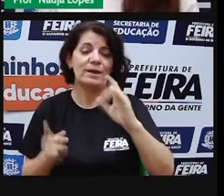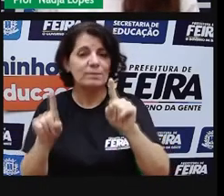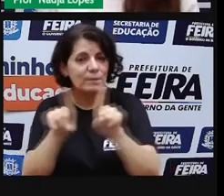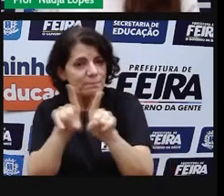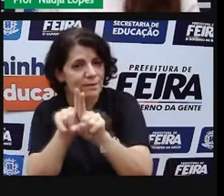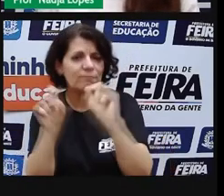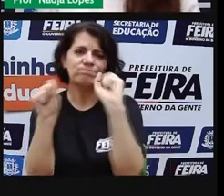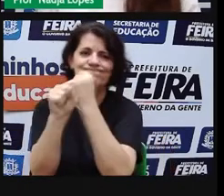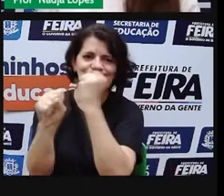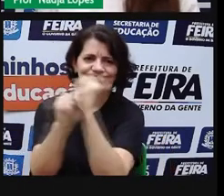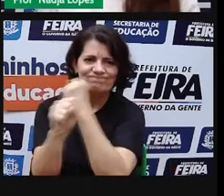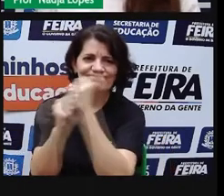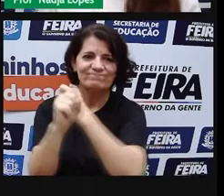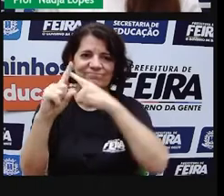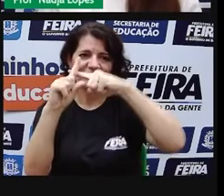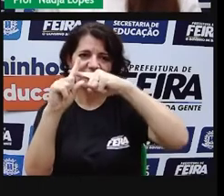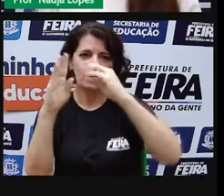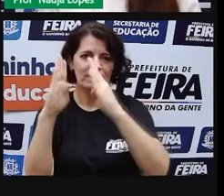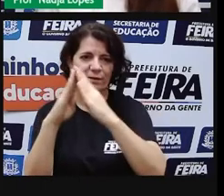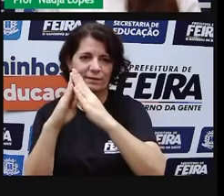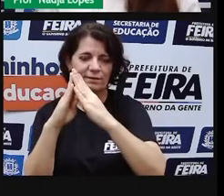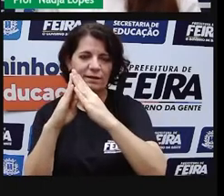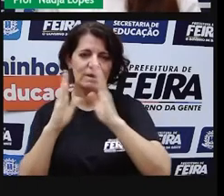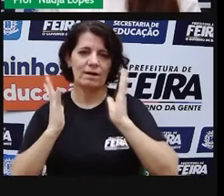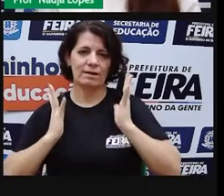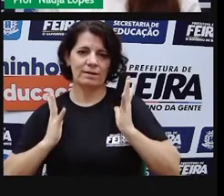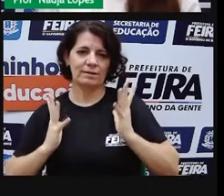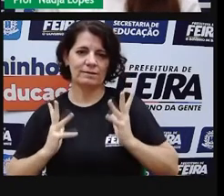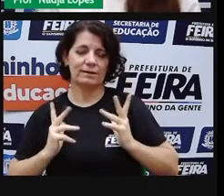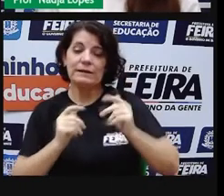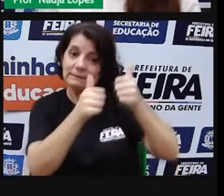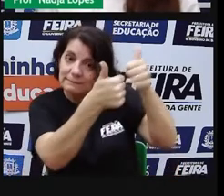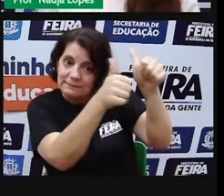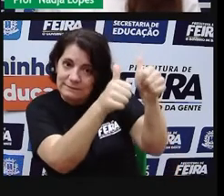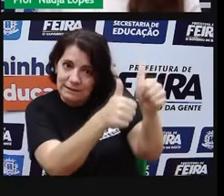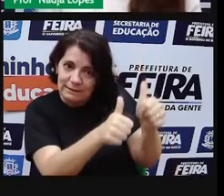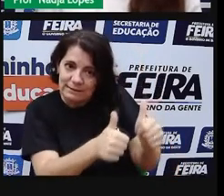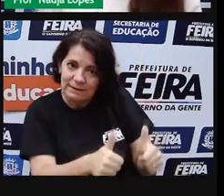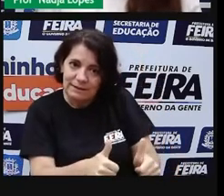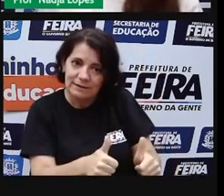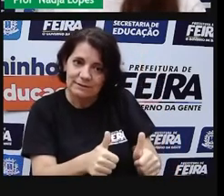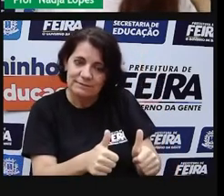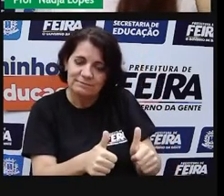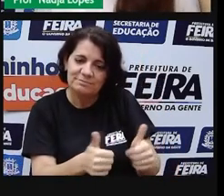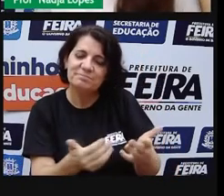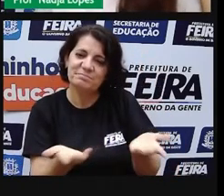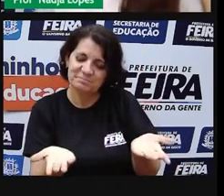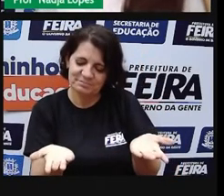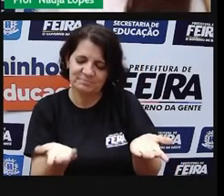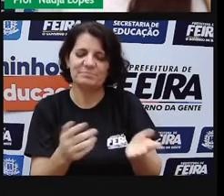Senhora da Conceição, que é a atual sede da paróquia Imaculada Conceição.